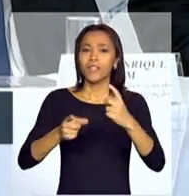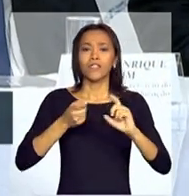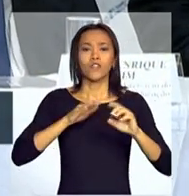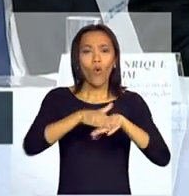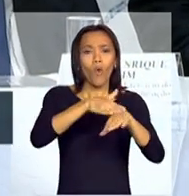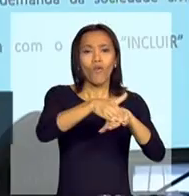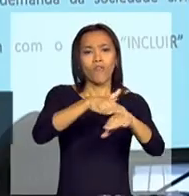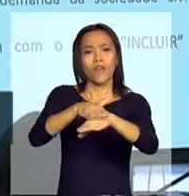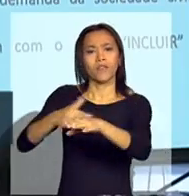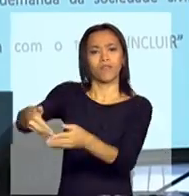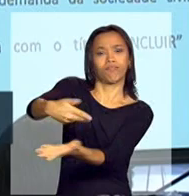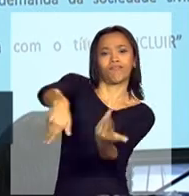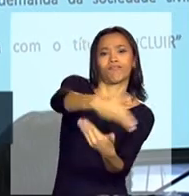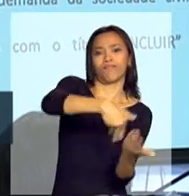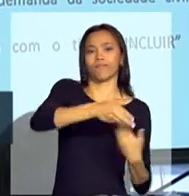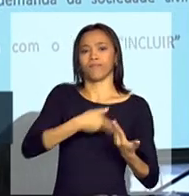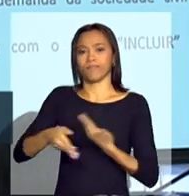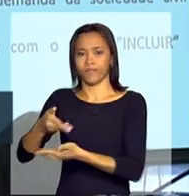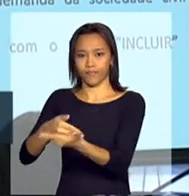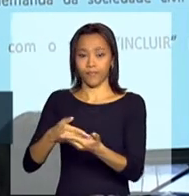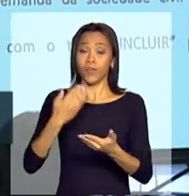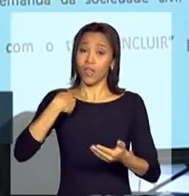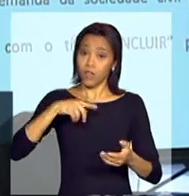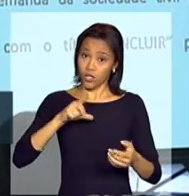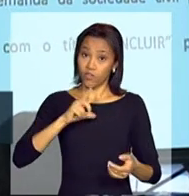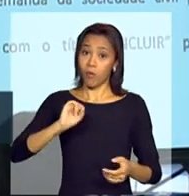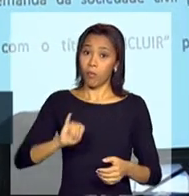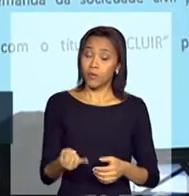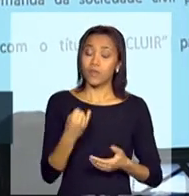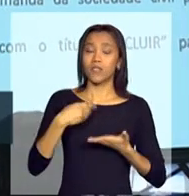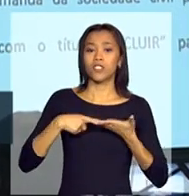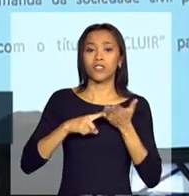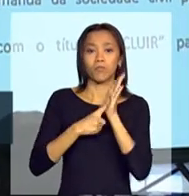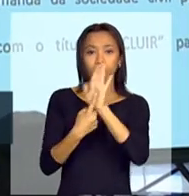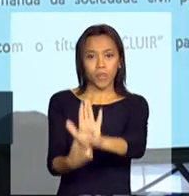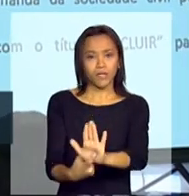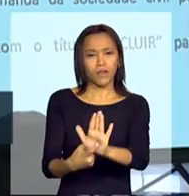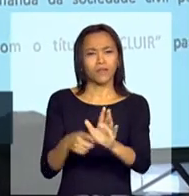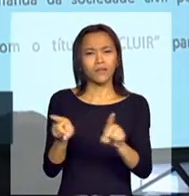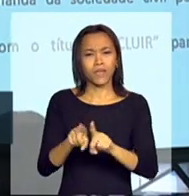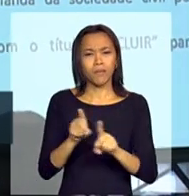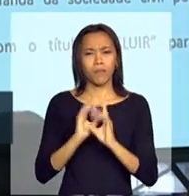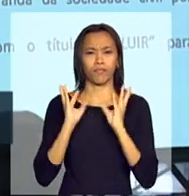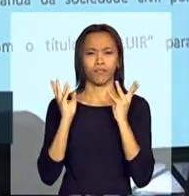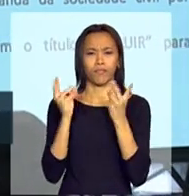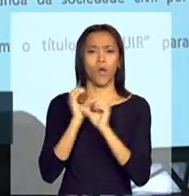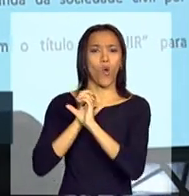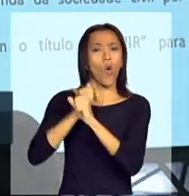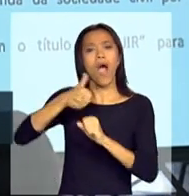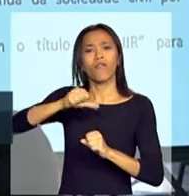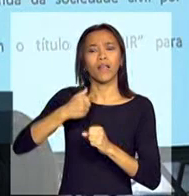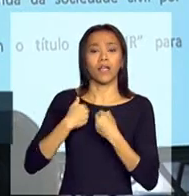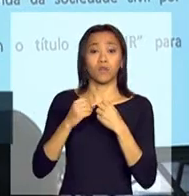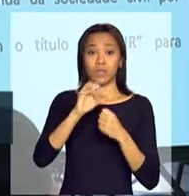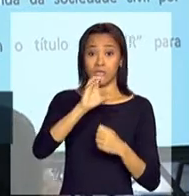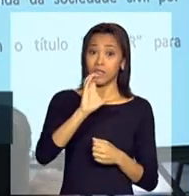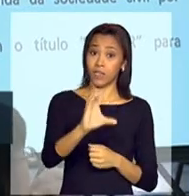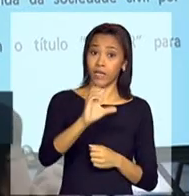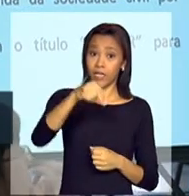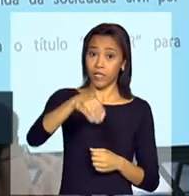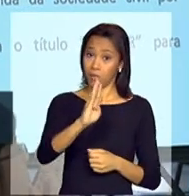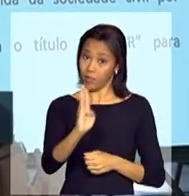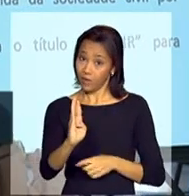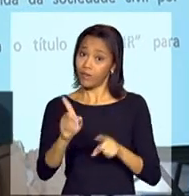setorial. Eu tive a oportunidade de apresentar o Brasil Sem Miséria e fazer uma prestação de contas na CNBB, estou à disposição